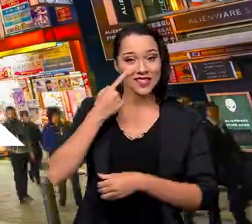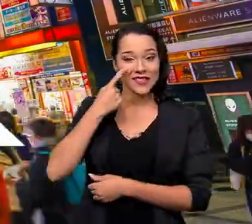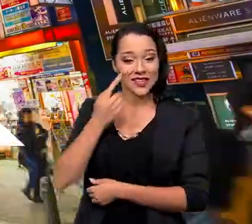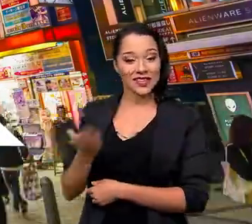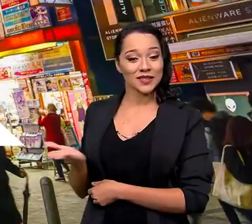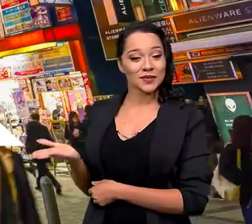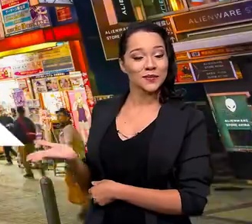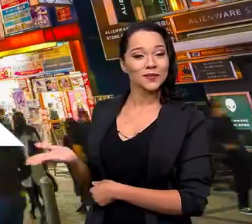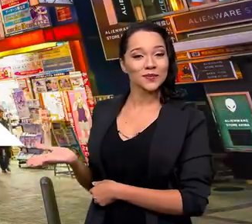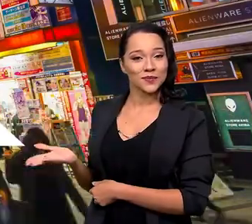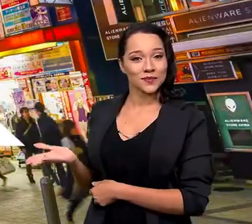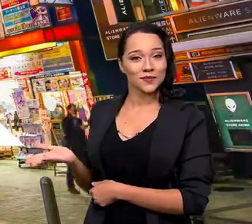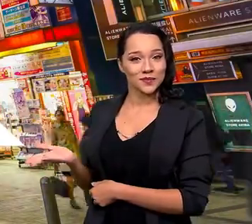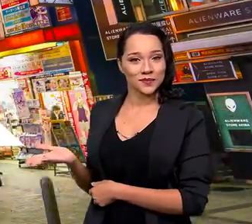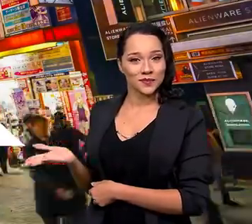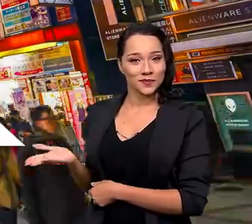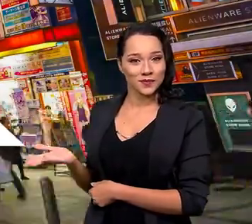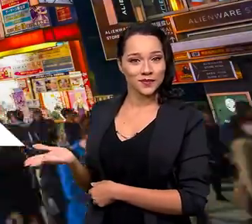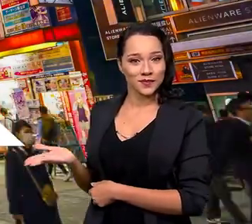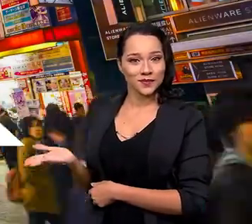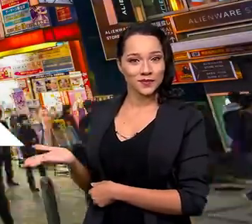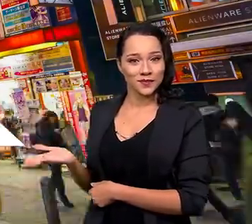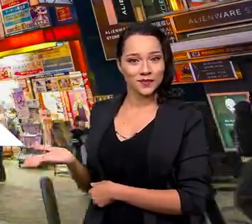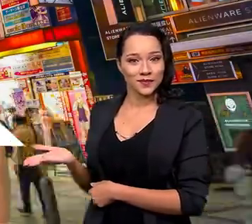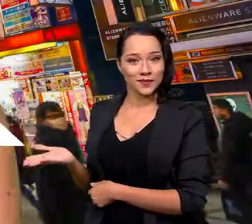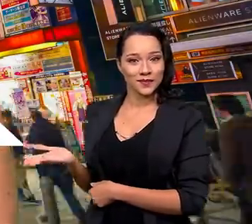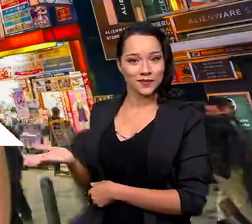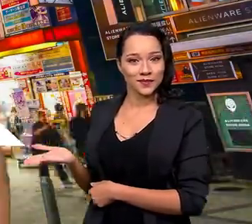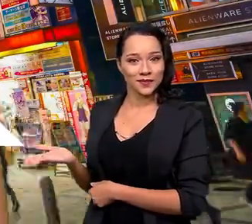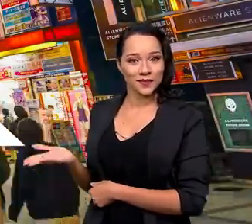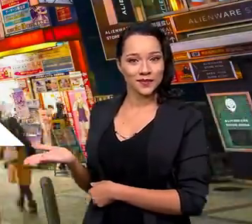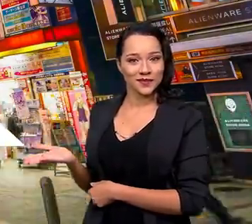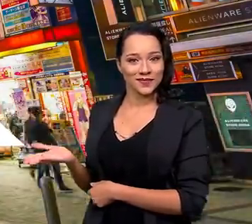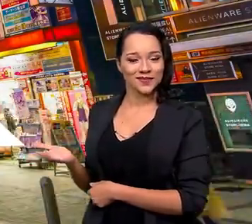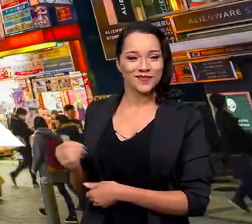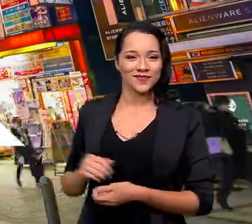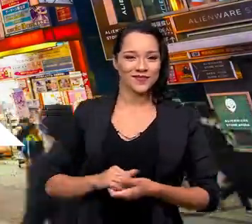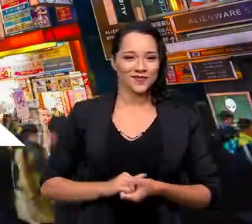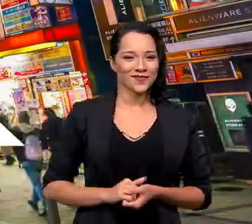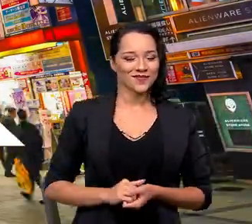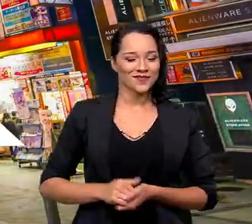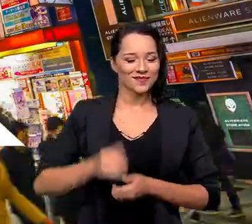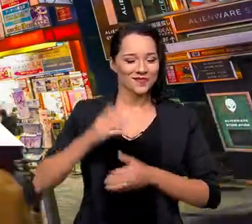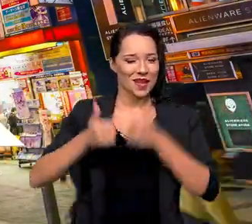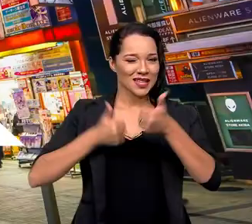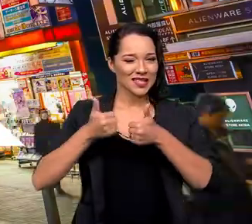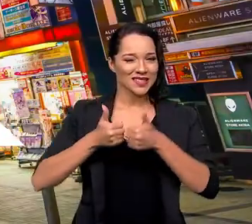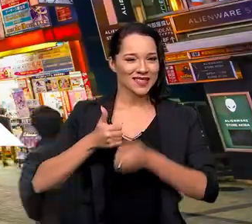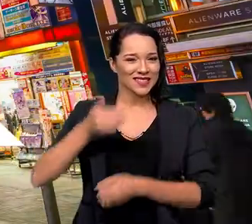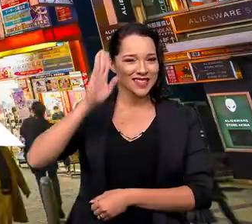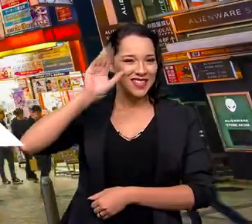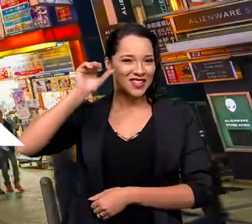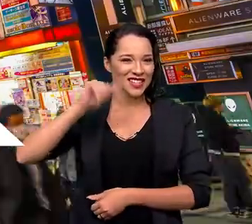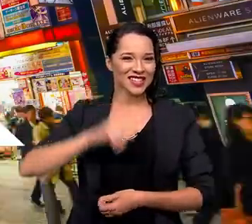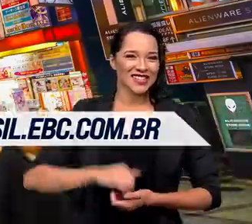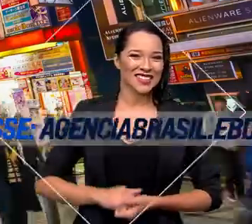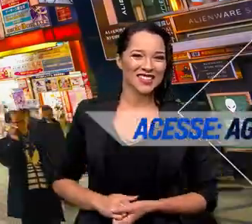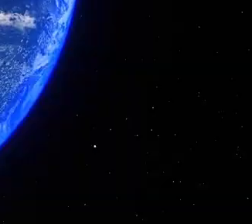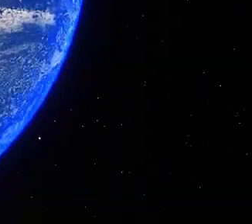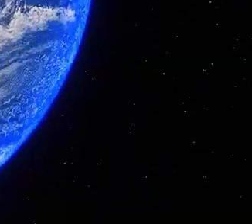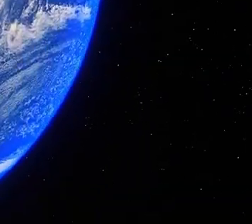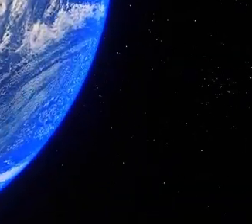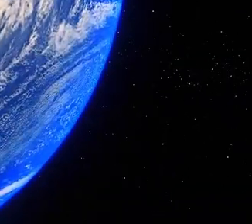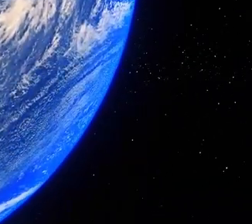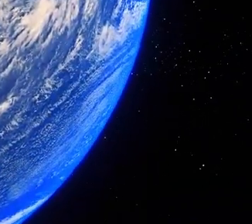O endereço é agenciabrasil.ebc.com.br. Beleza, galera? Valeu e até a próxima!